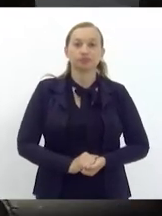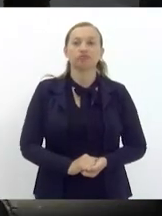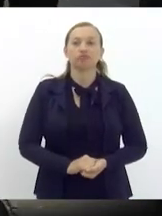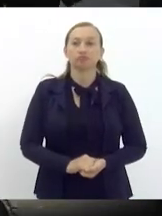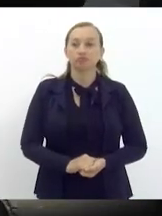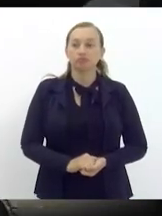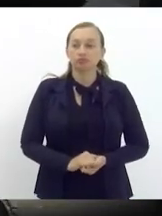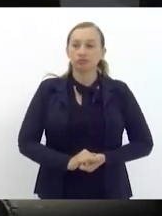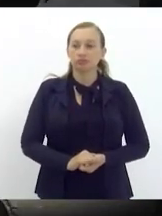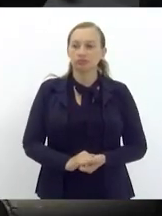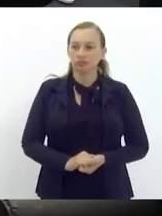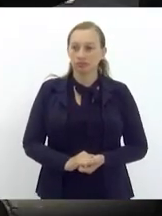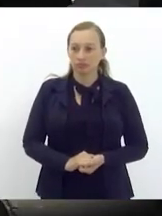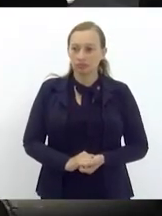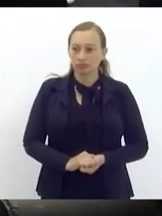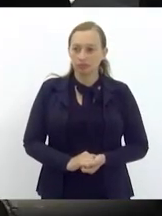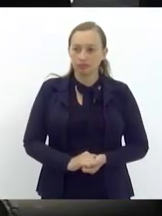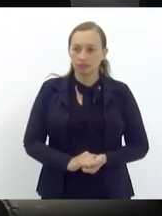Anuncio.